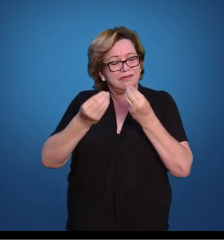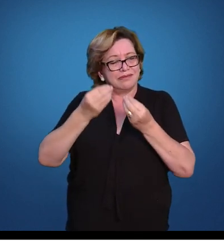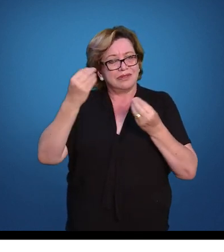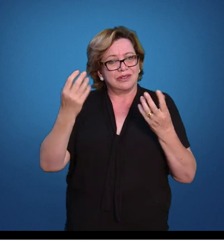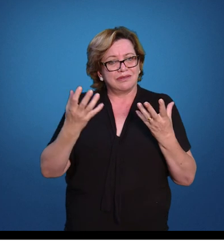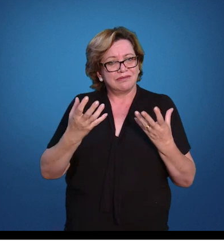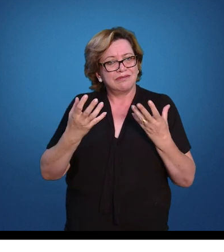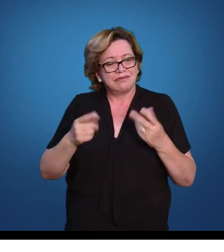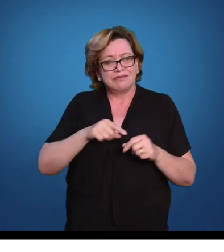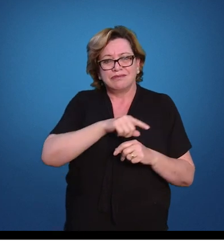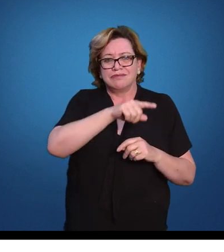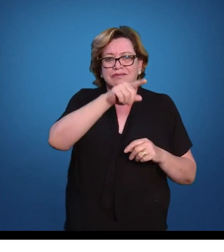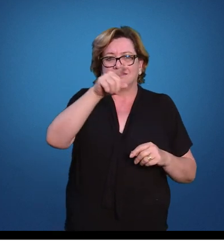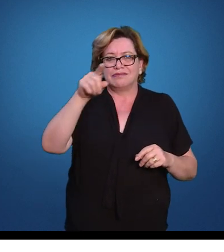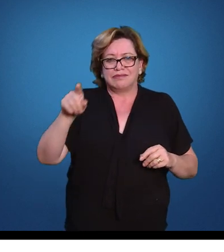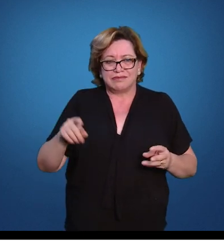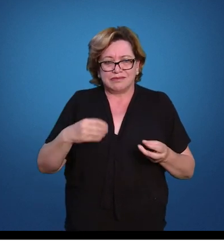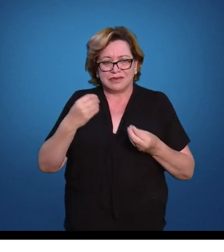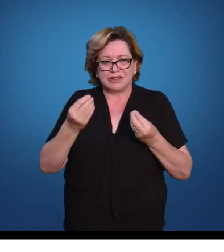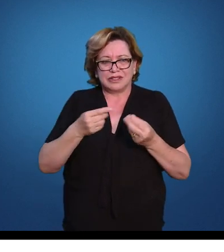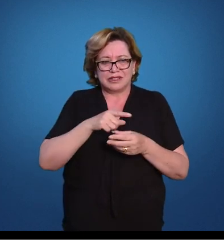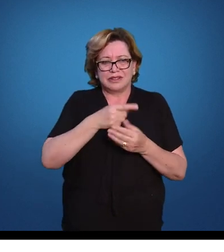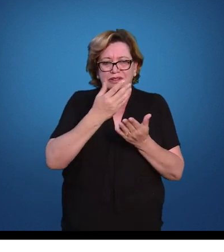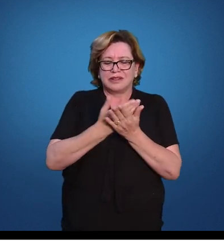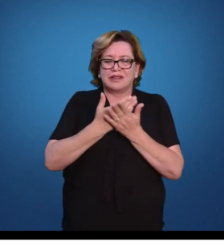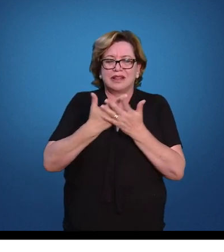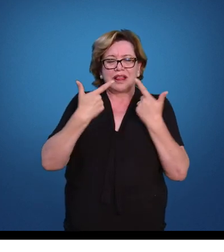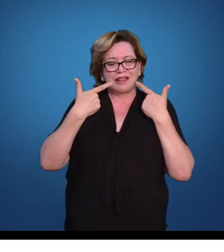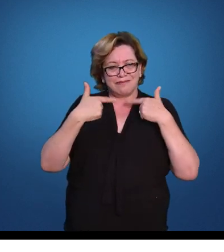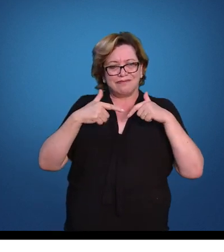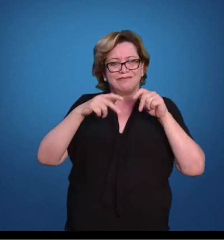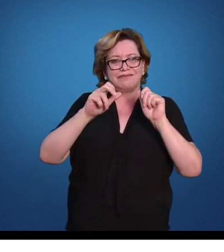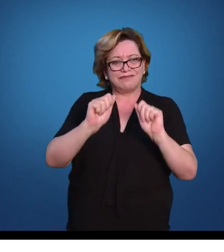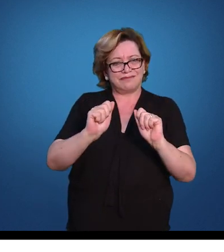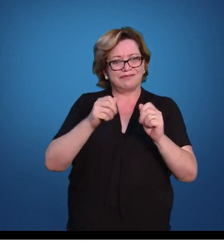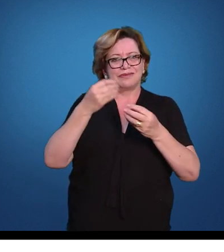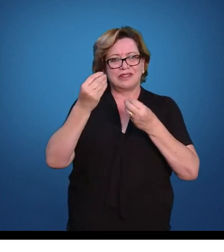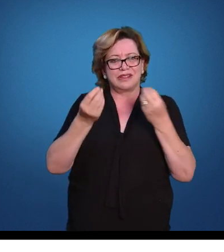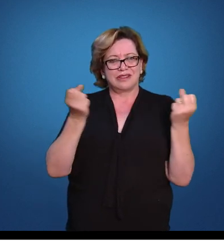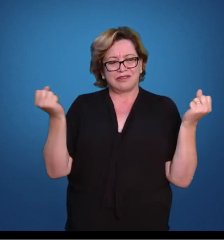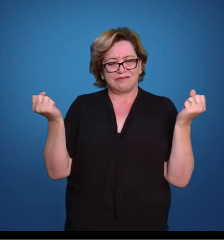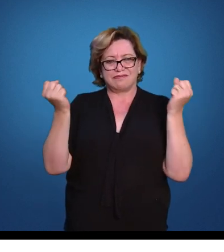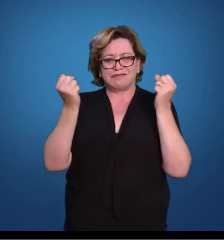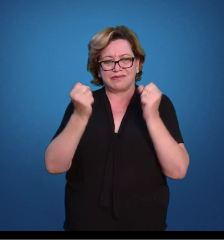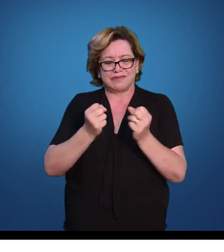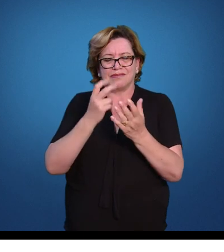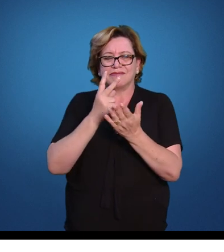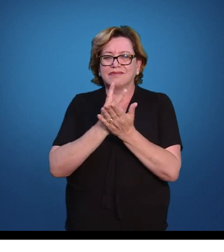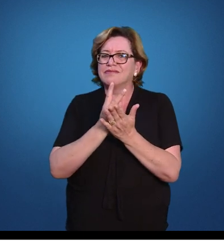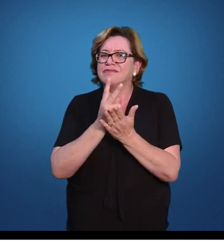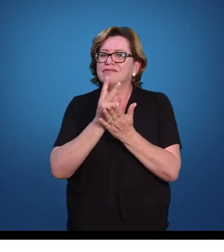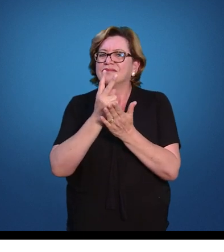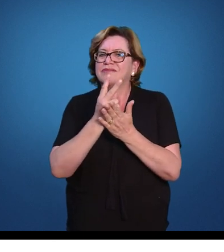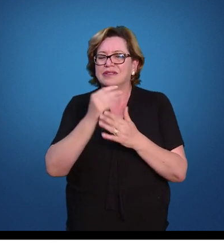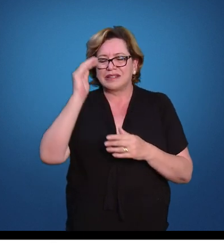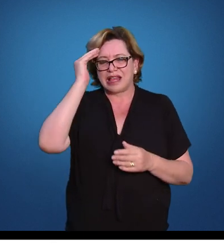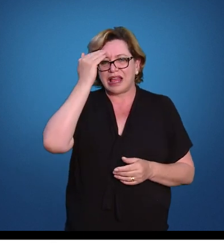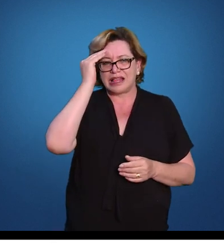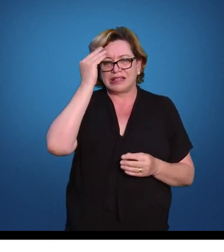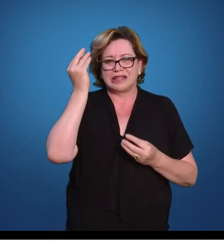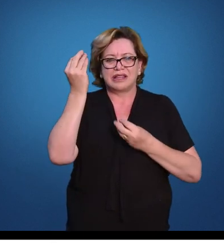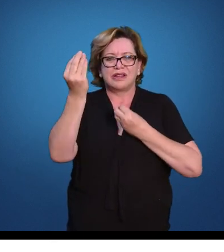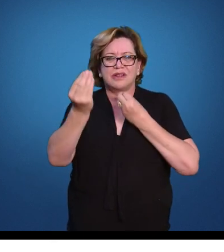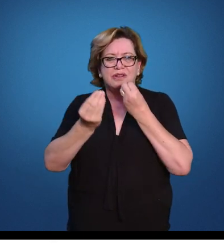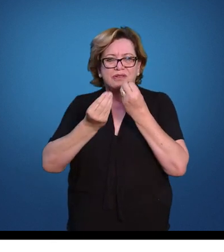gostaríamos, que em estudando linguística, fôssemos capazes de cada vez mais entendermos